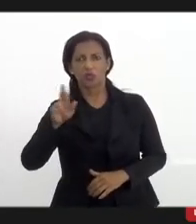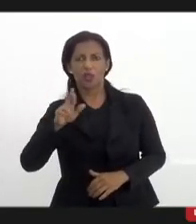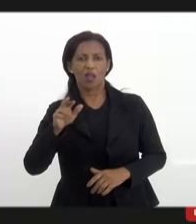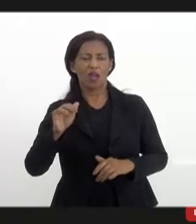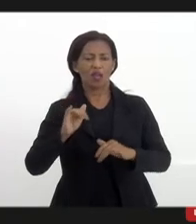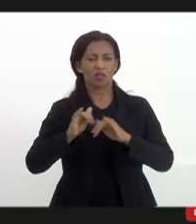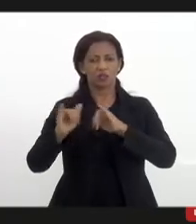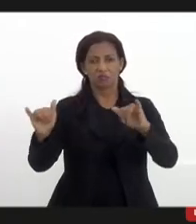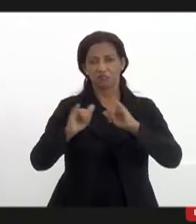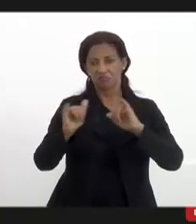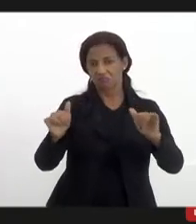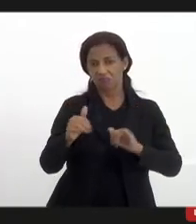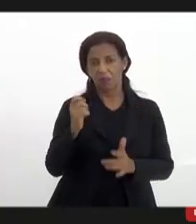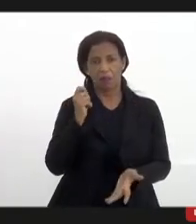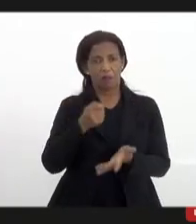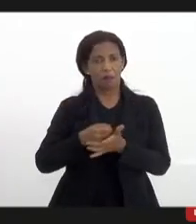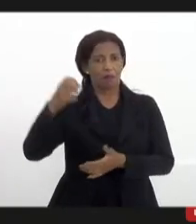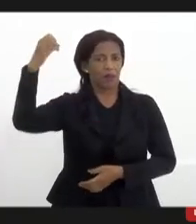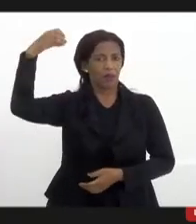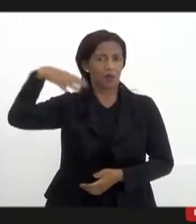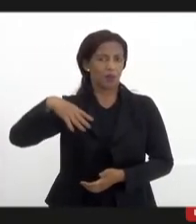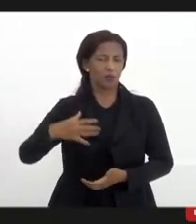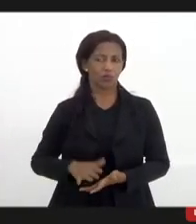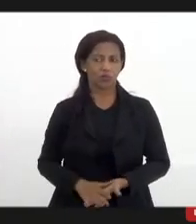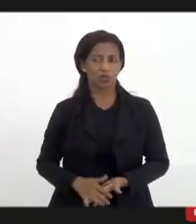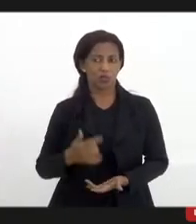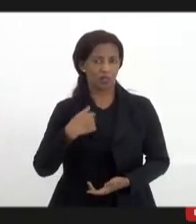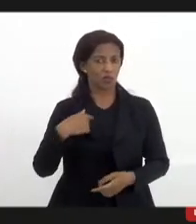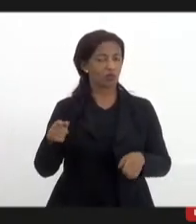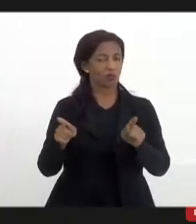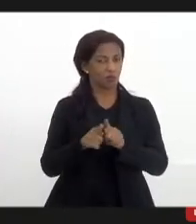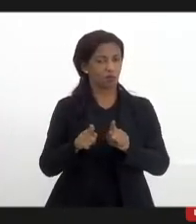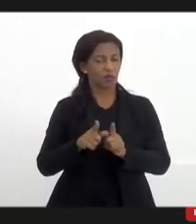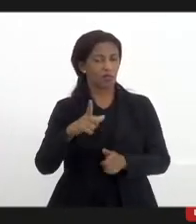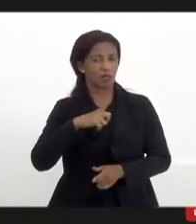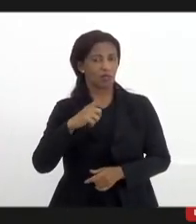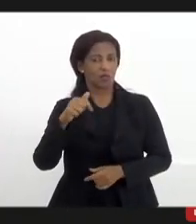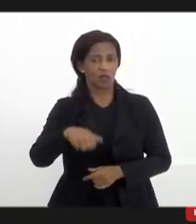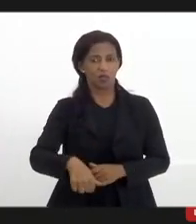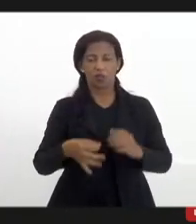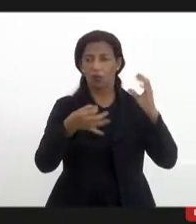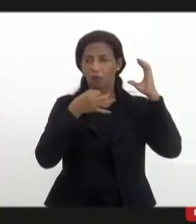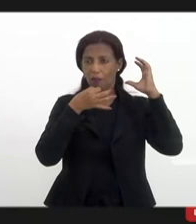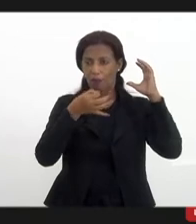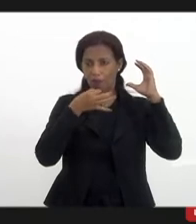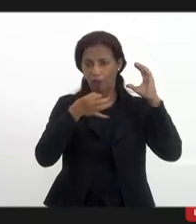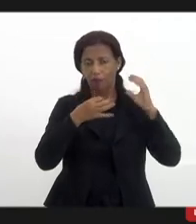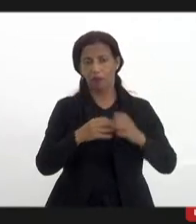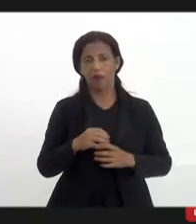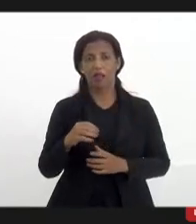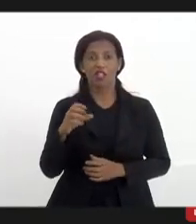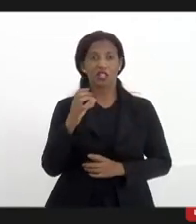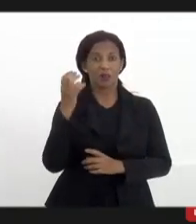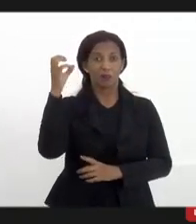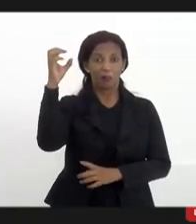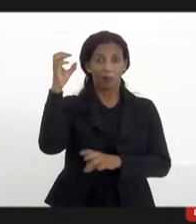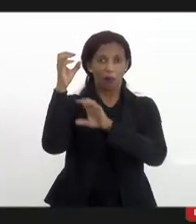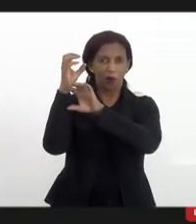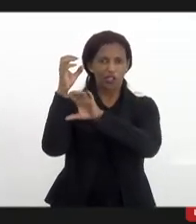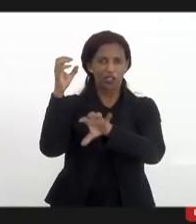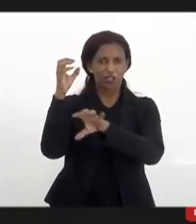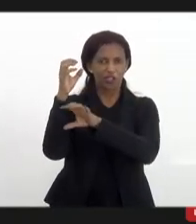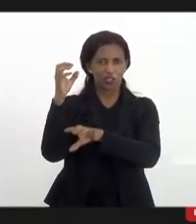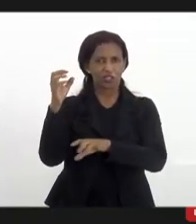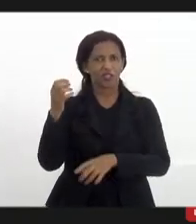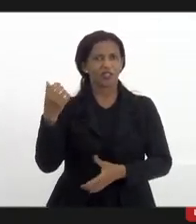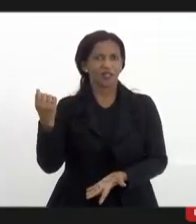reais não se dá para pagar uma conta de luz né eu também tenho aqui deputada Mônica eu tenho uma rádio uma rádio de poste que é o que dá um suporte